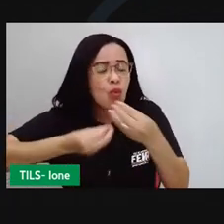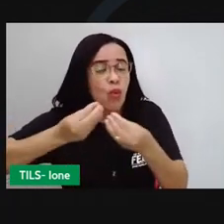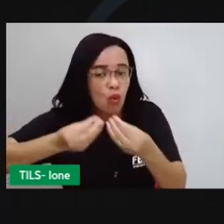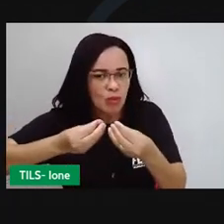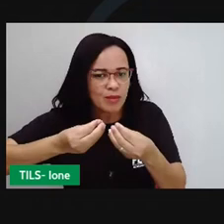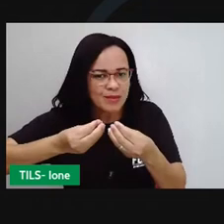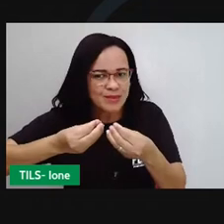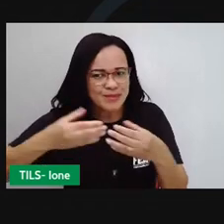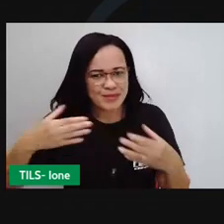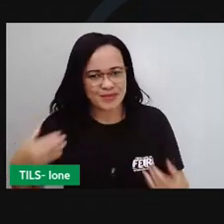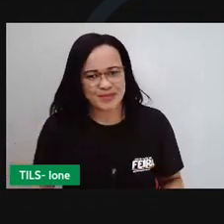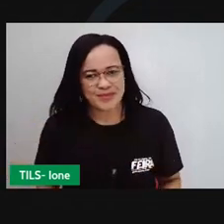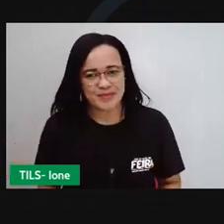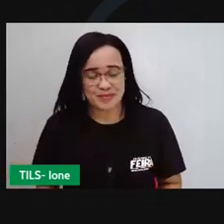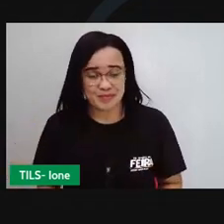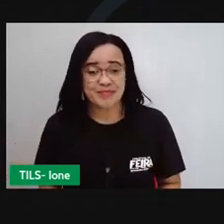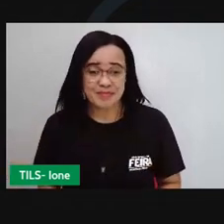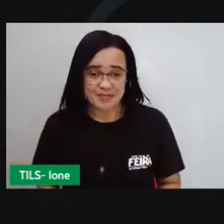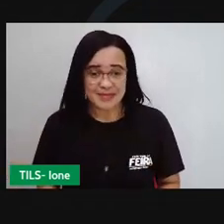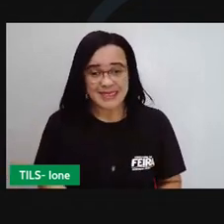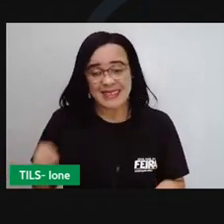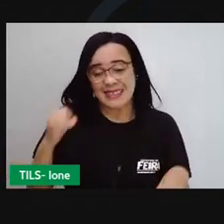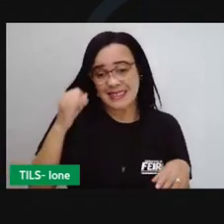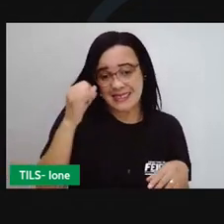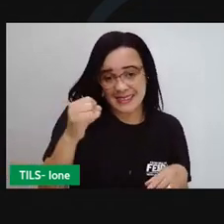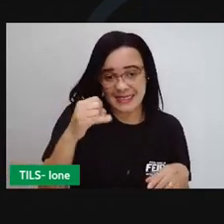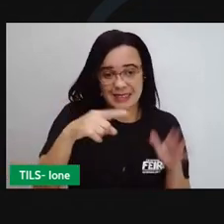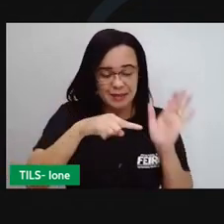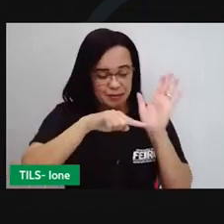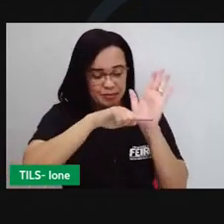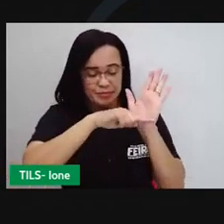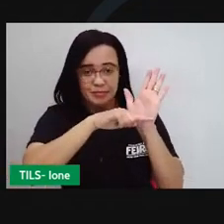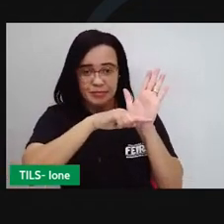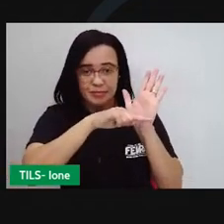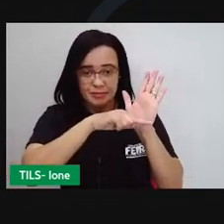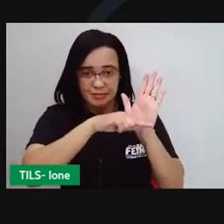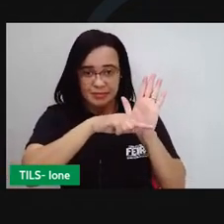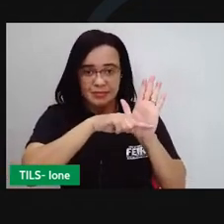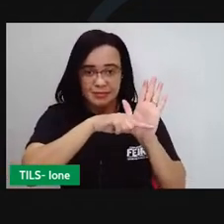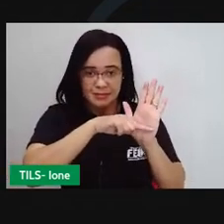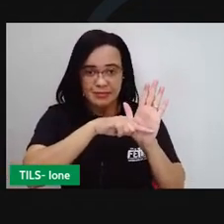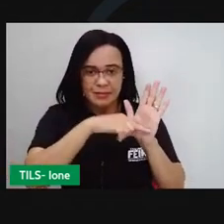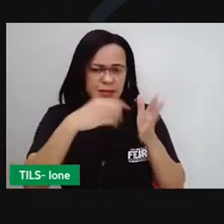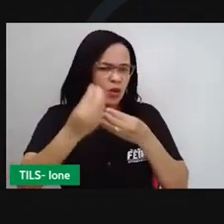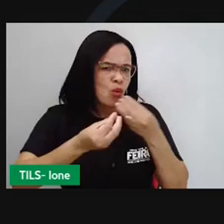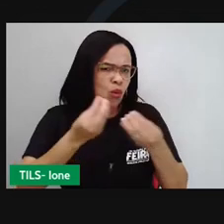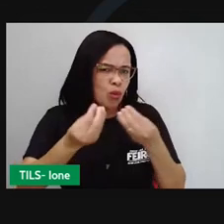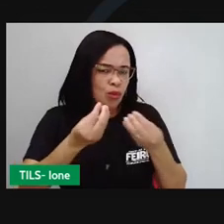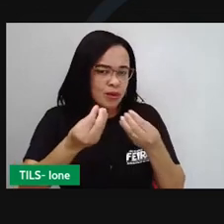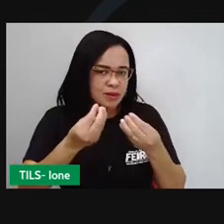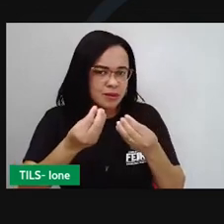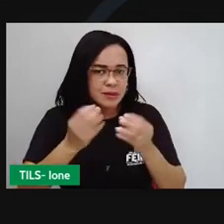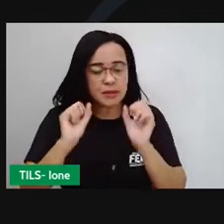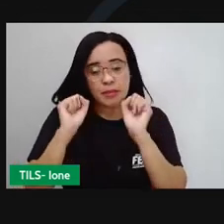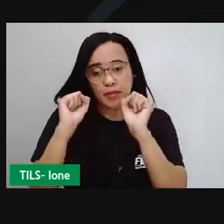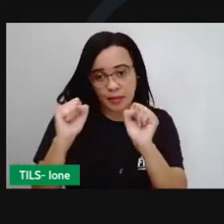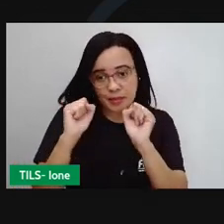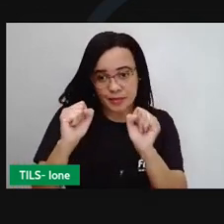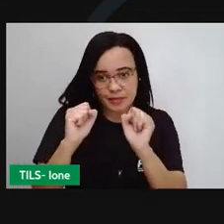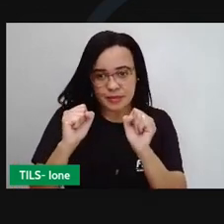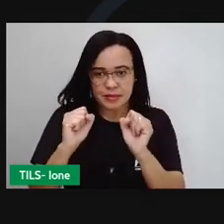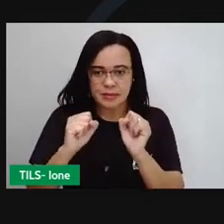mas se o problema exigir que a operação seja subtração podem aparecer